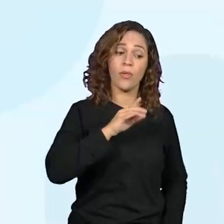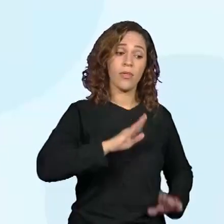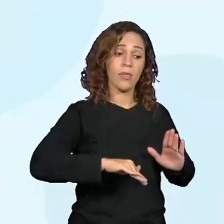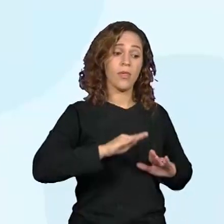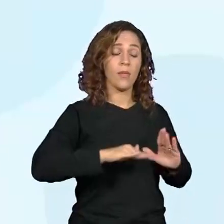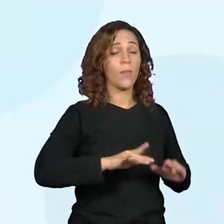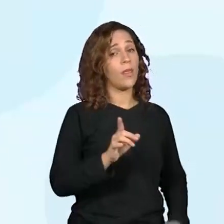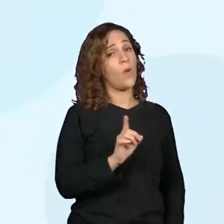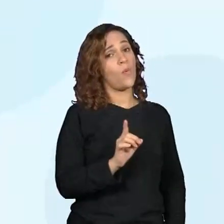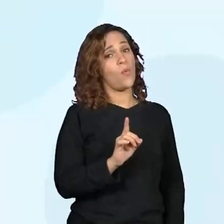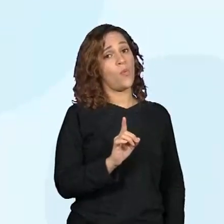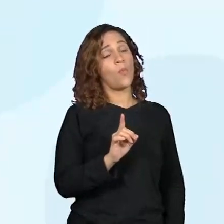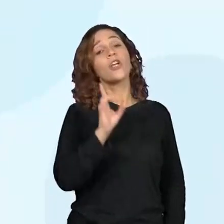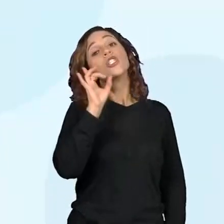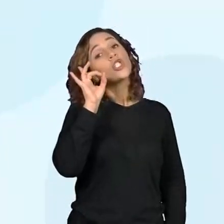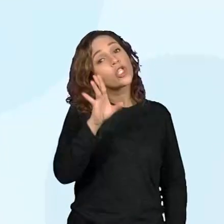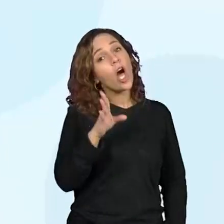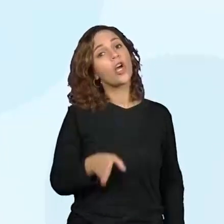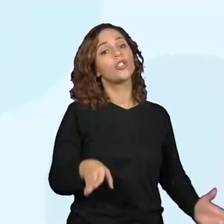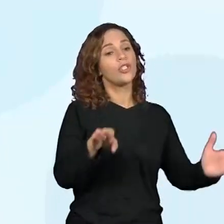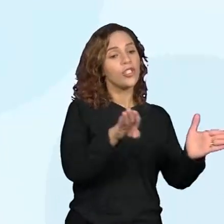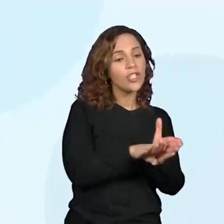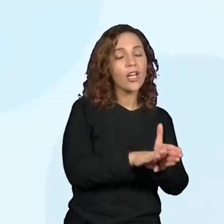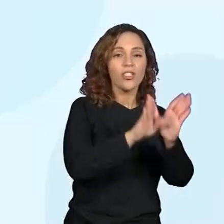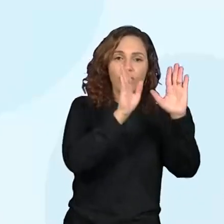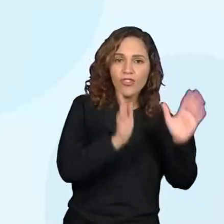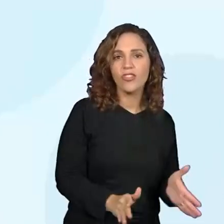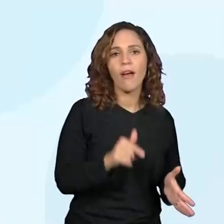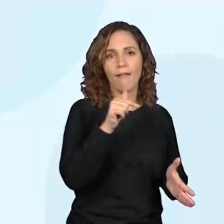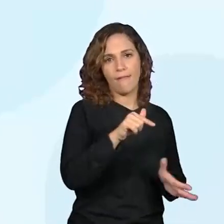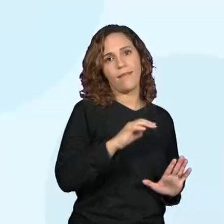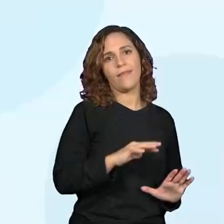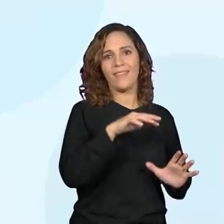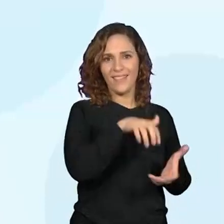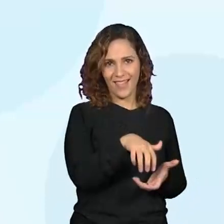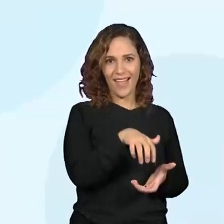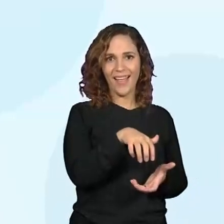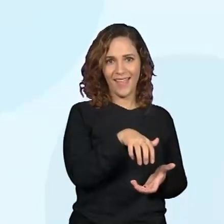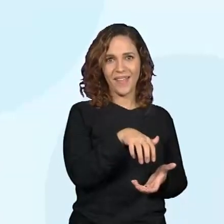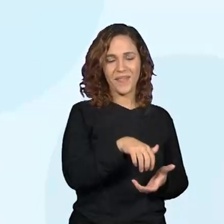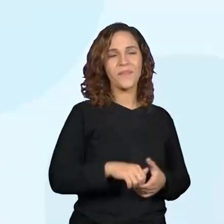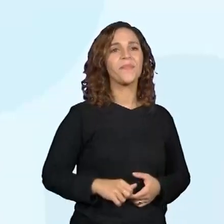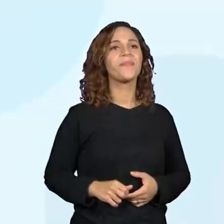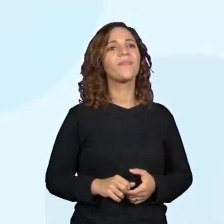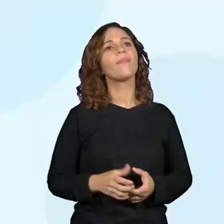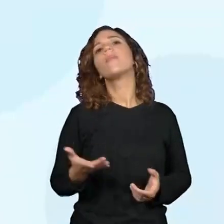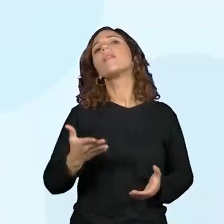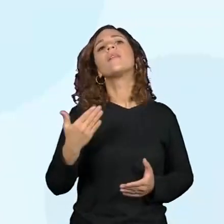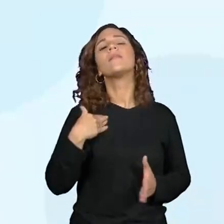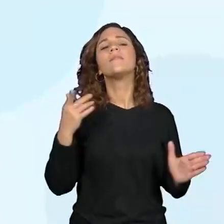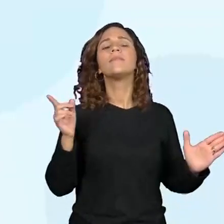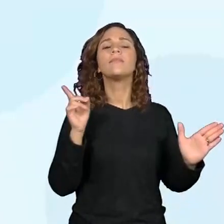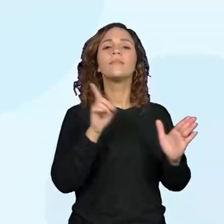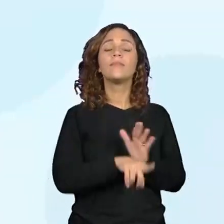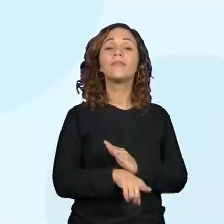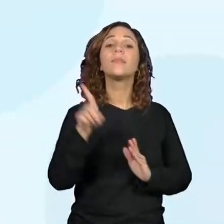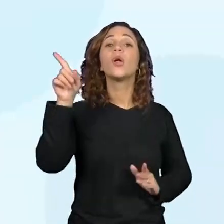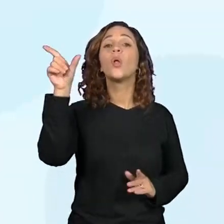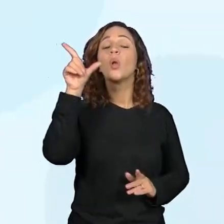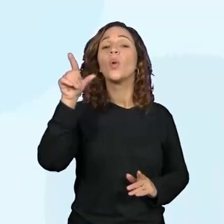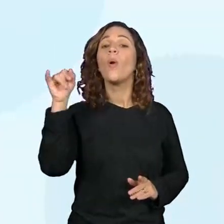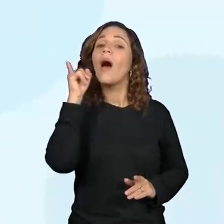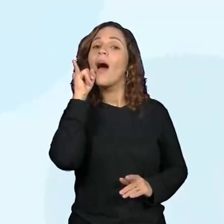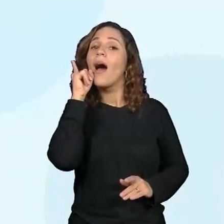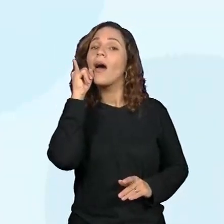o tamborzinho antes de chegar à Terra. Vou deixar uma pergunta para vocês. Para quem a lua avisou em